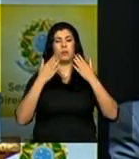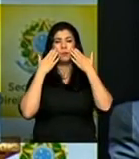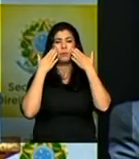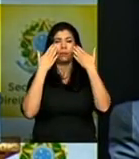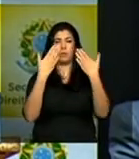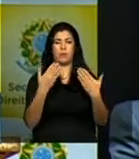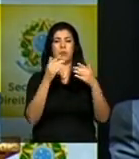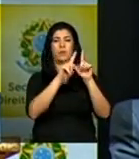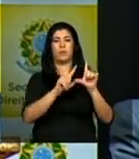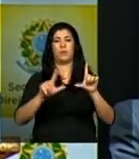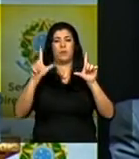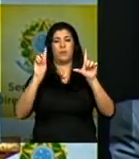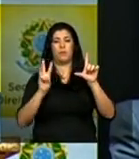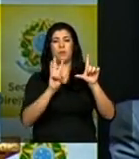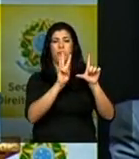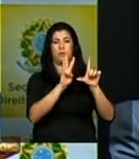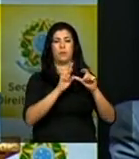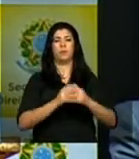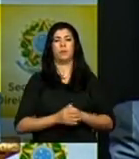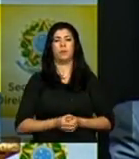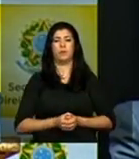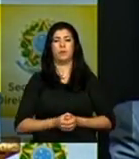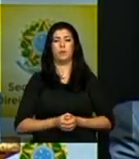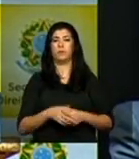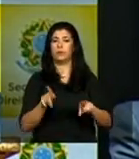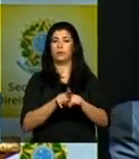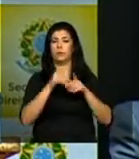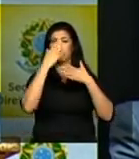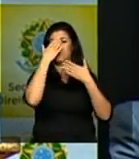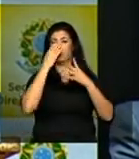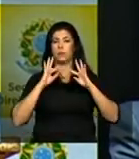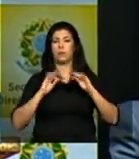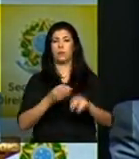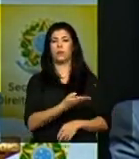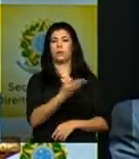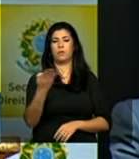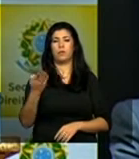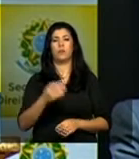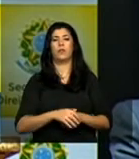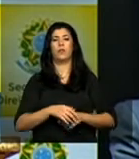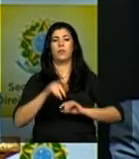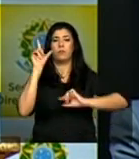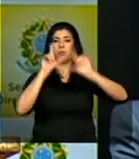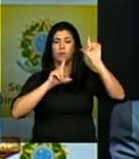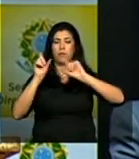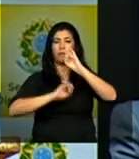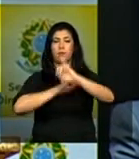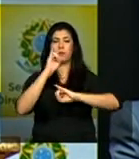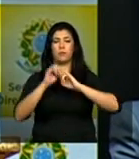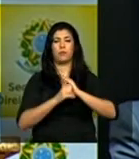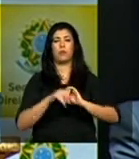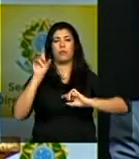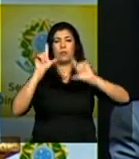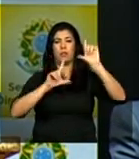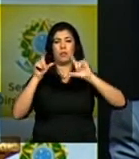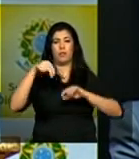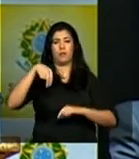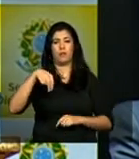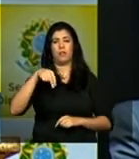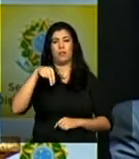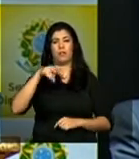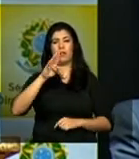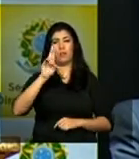apresentando este portal agradecer toda a imprensa presente ao a NBR de estar fazendo a